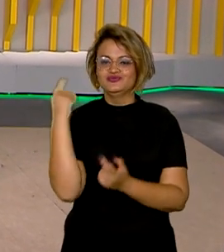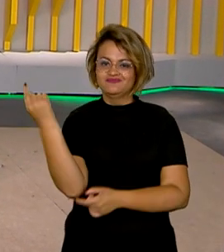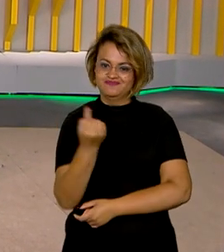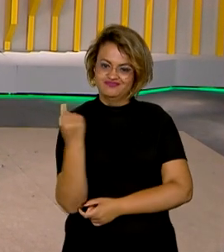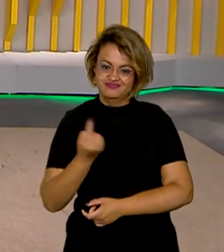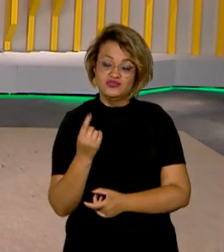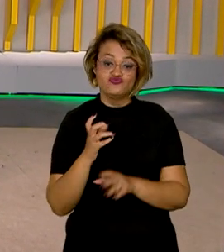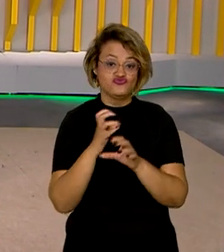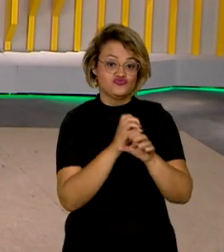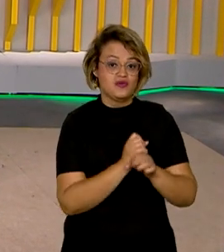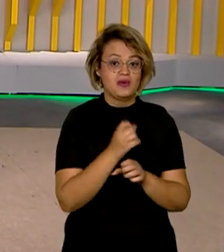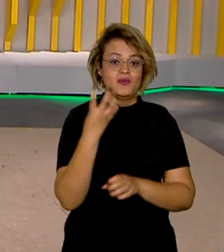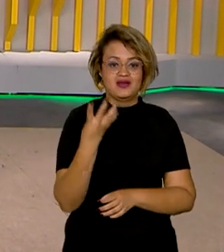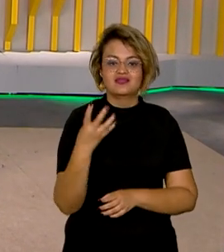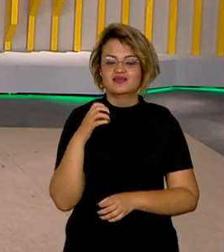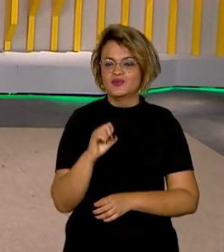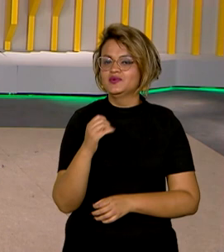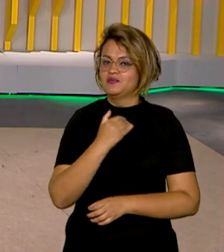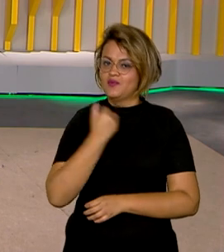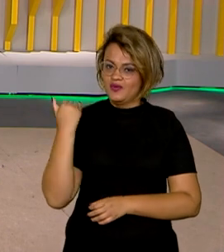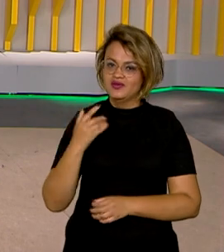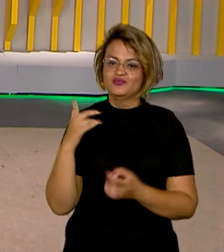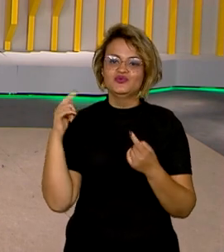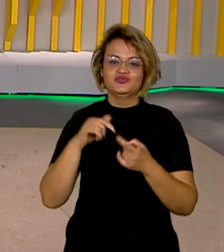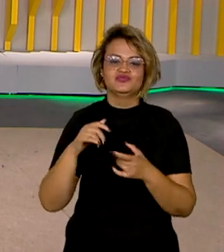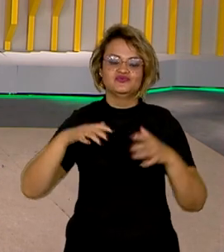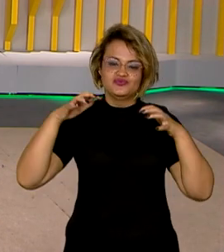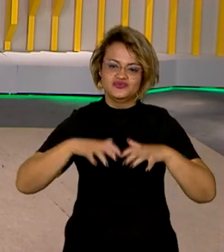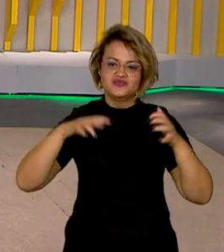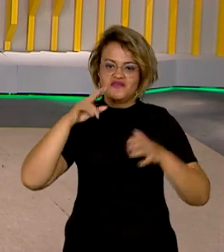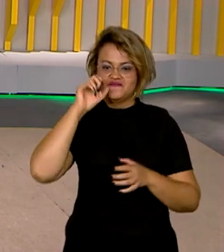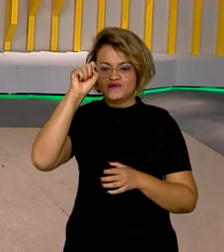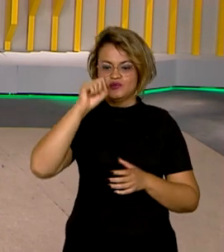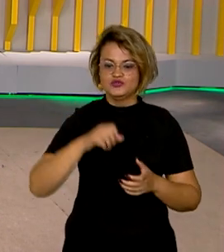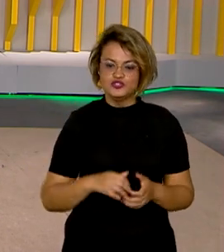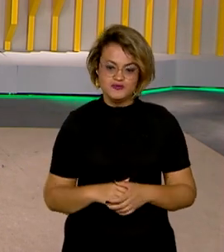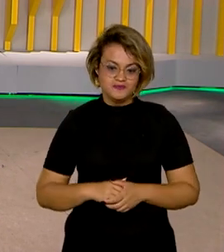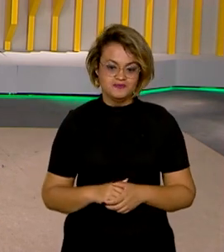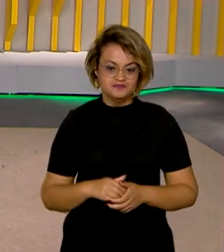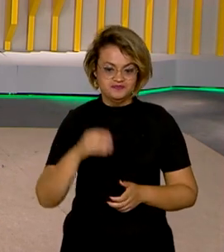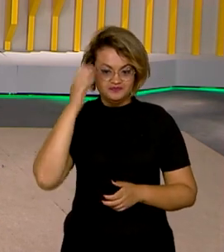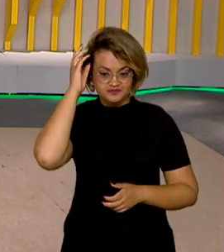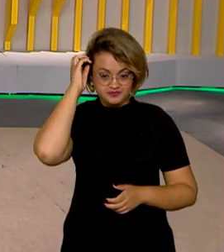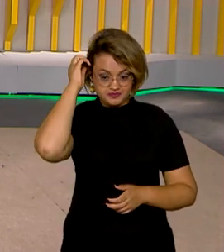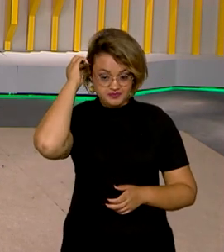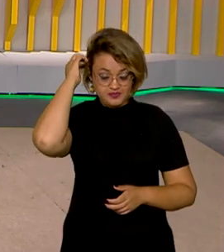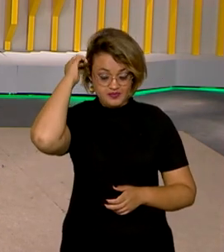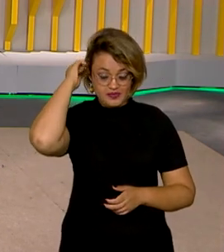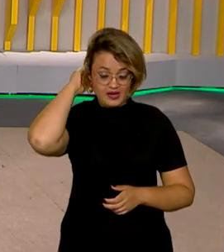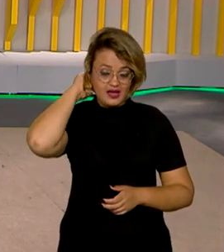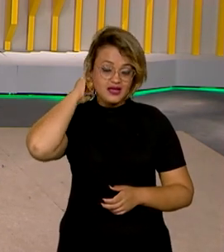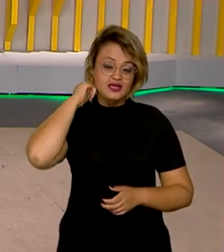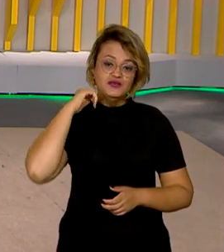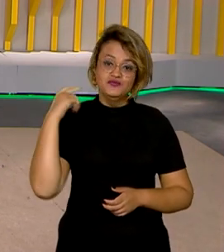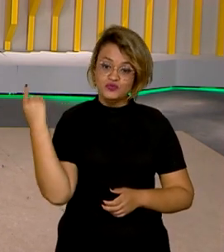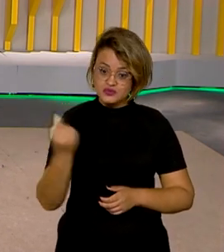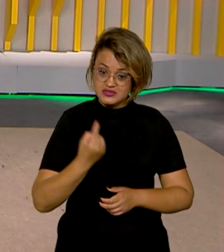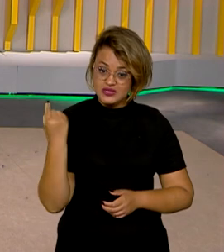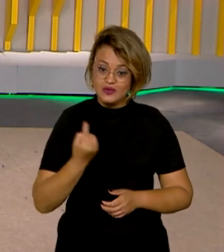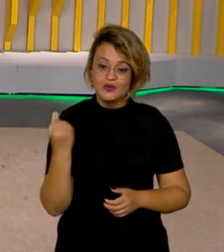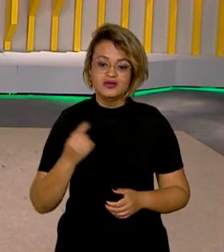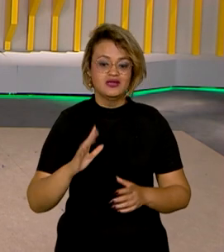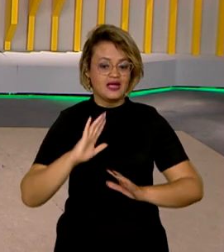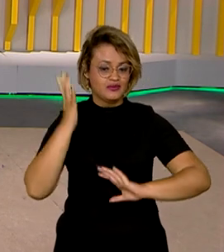Agora já são 48 mortes em decorrência das fortes chuvas na região. E foi um ciclone extratropical que gerou